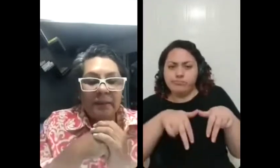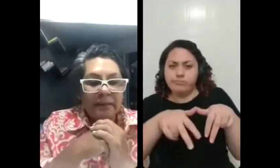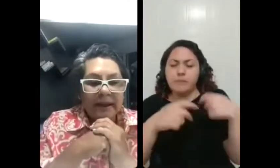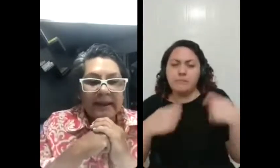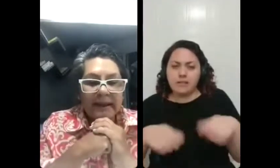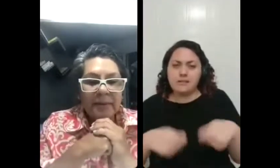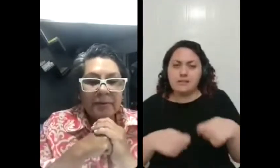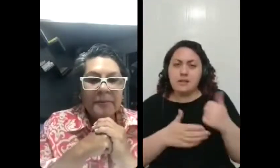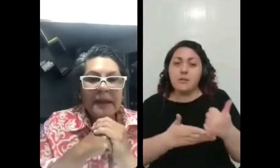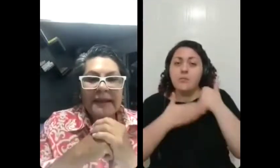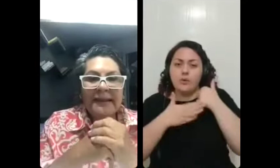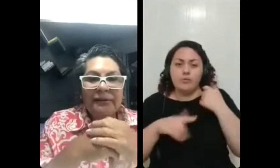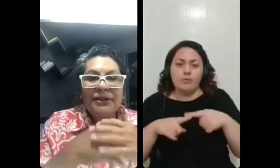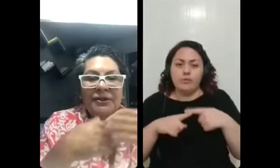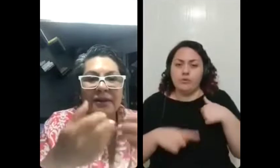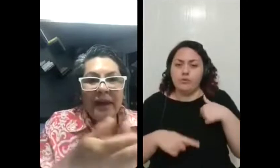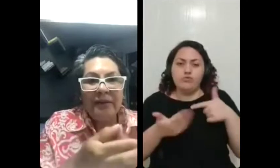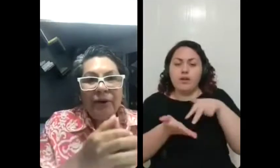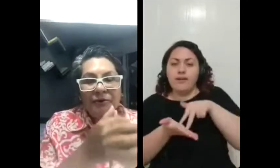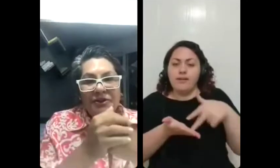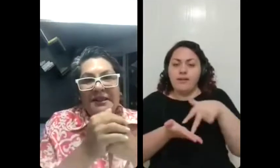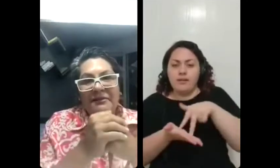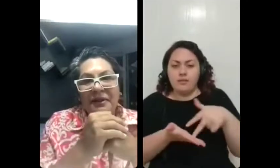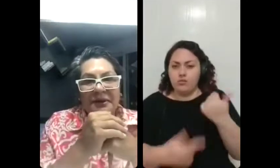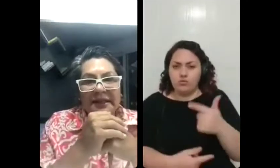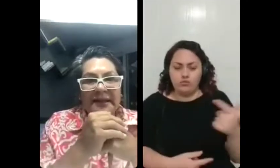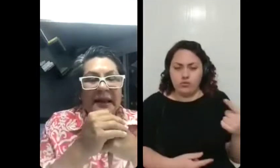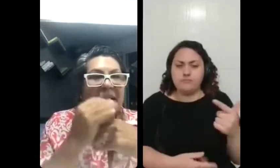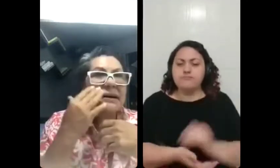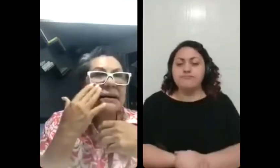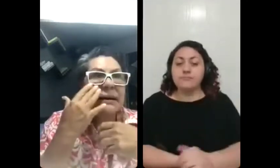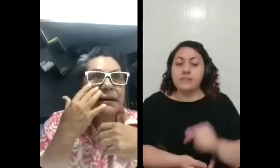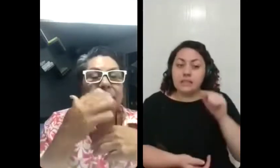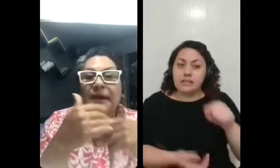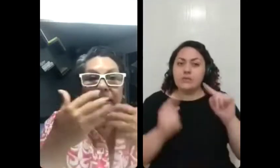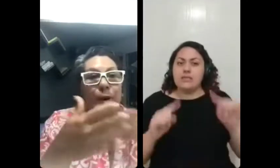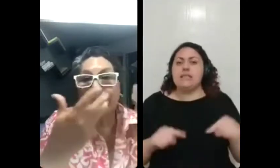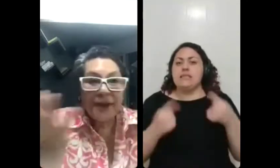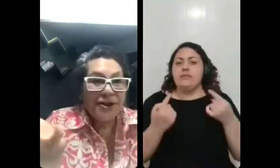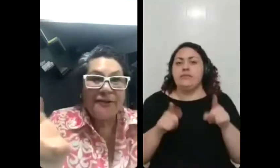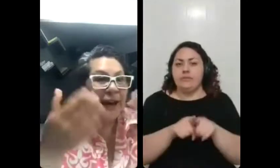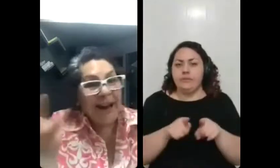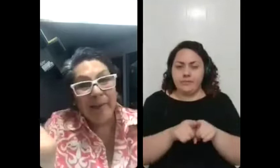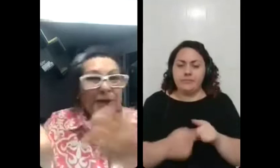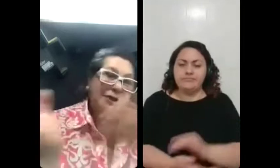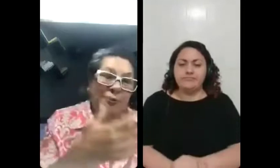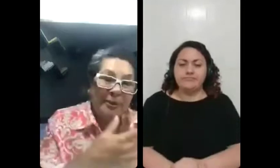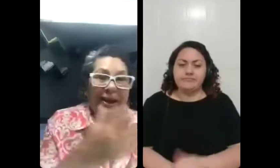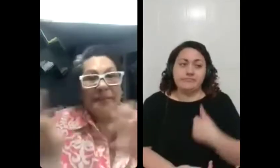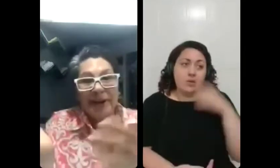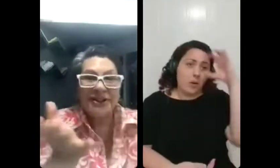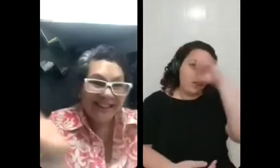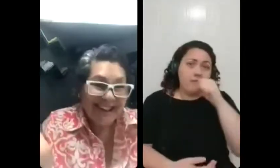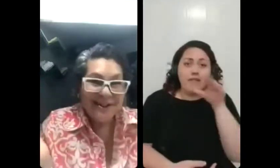eu não tinha equilíbrio. Então, isso também foi um desafio, assim, né? Eu aprendi a falar, aprendi a